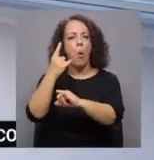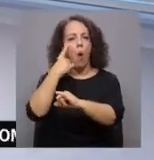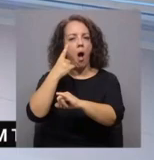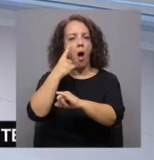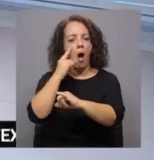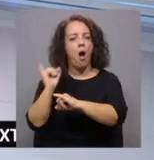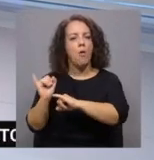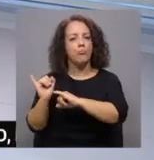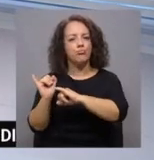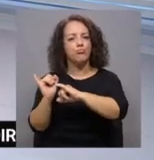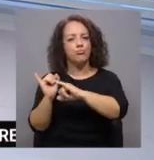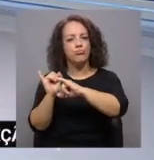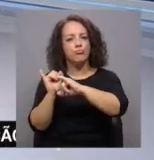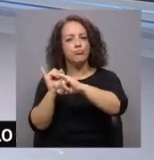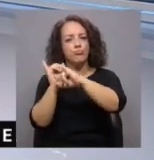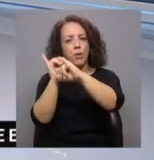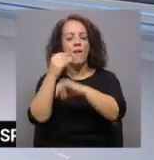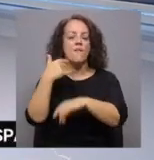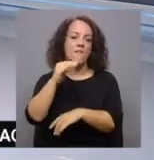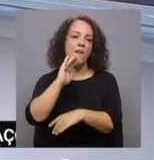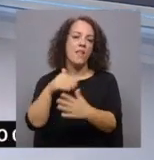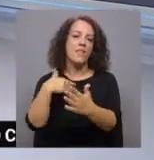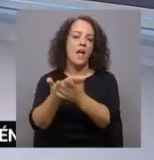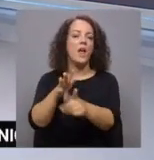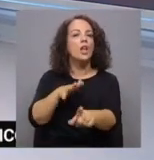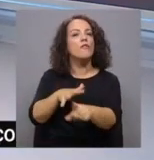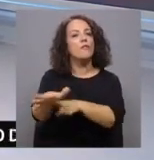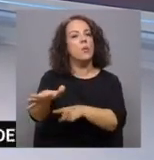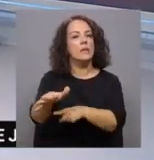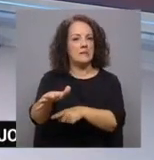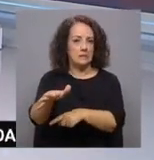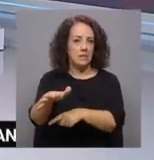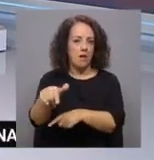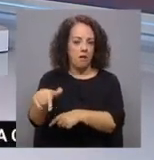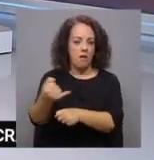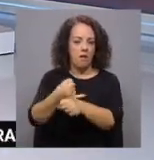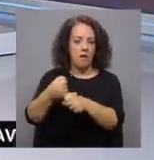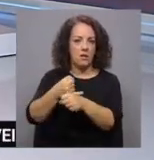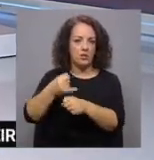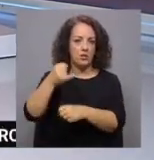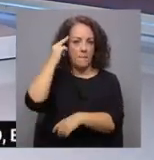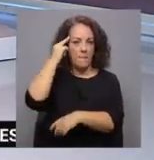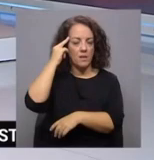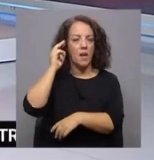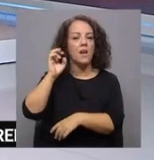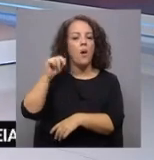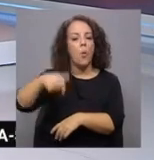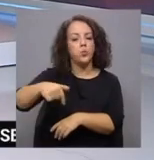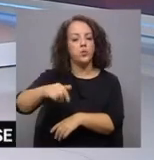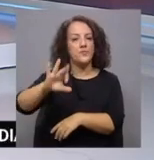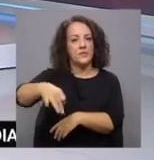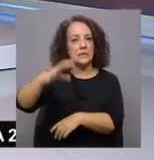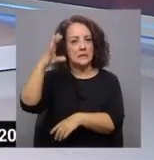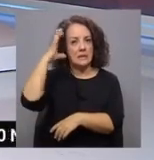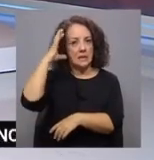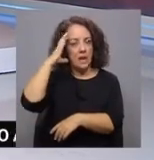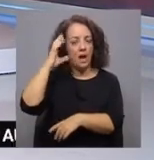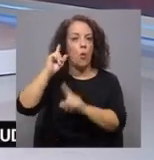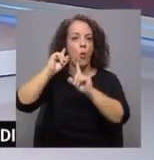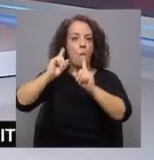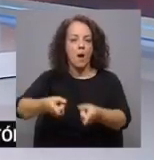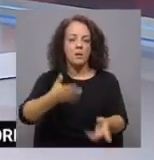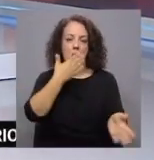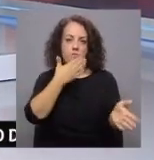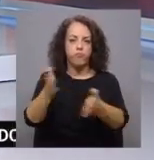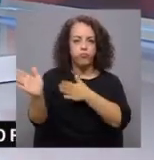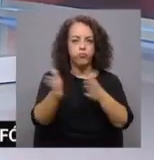para leste, irá condicionar o estado do tempo neste arquipélago a partir do final da tarde de hoje, com o aumento da intensidade do